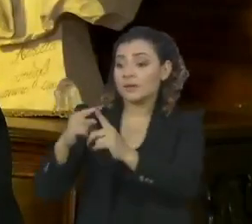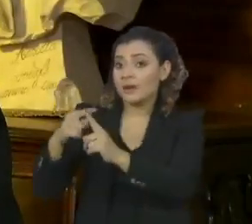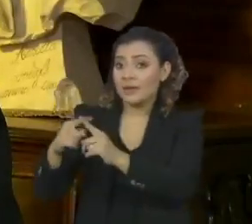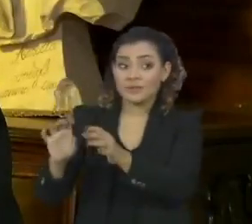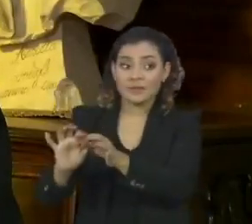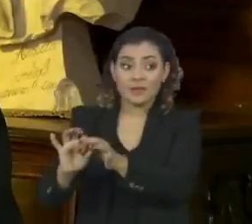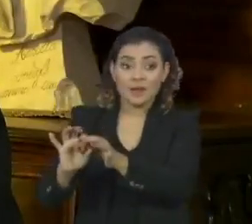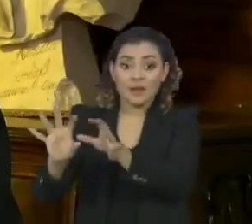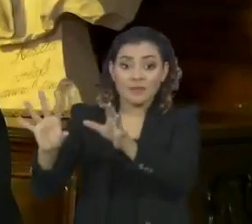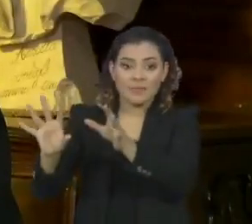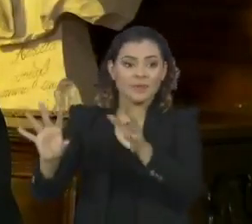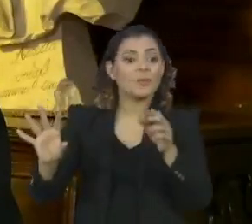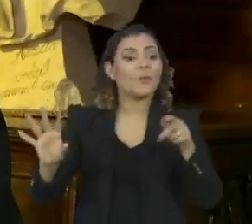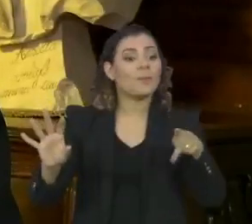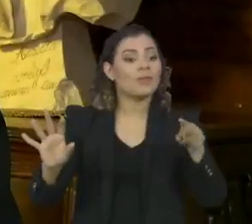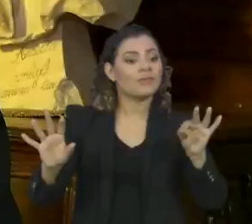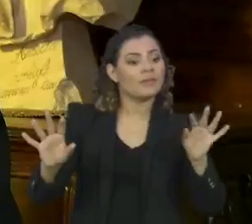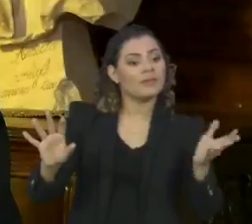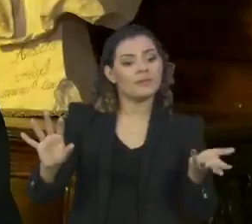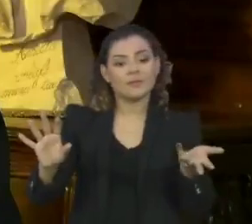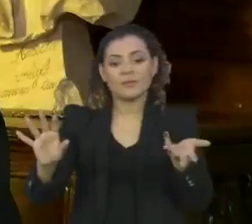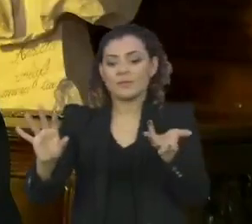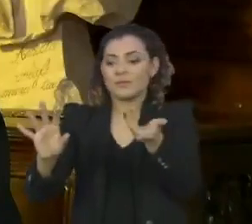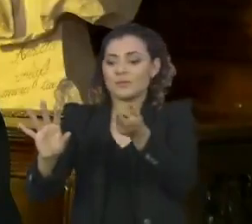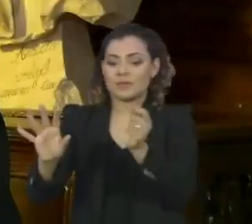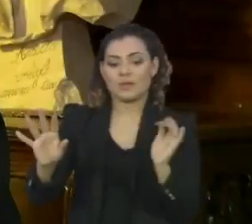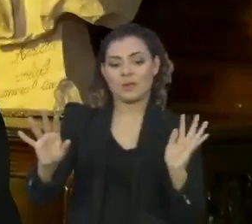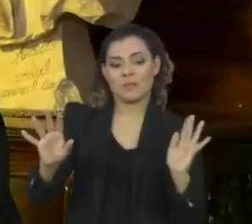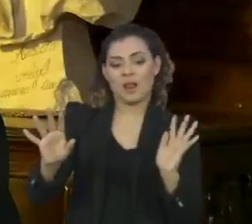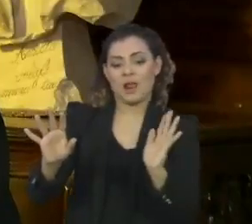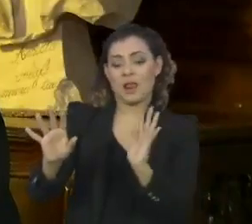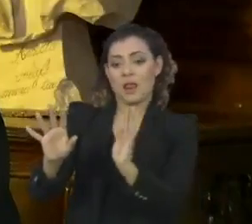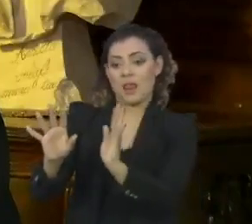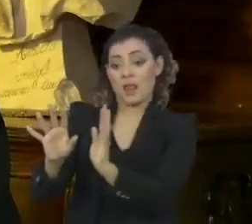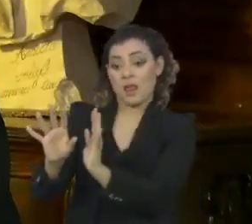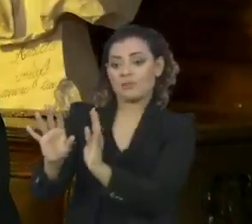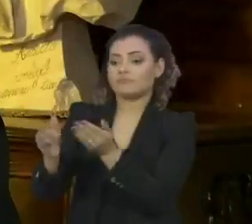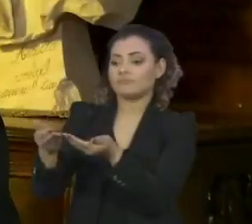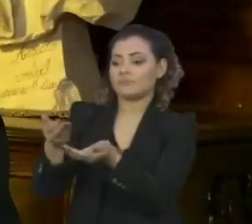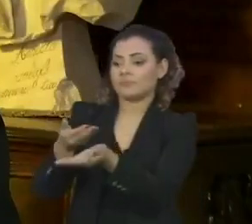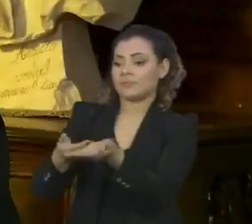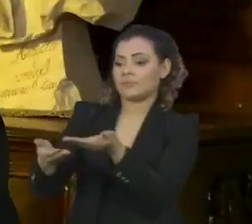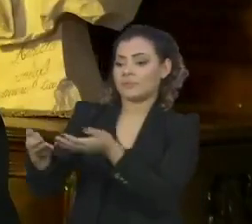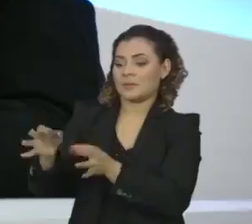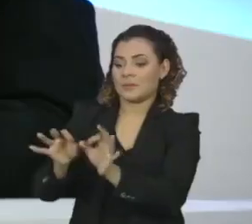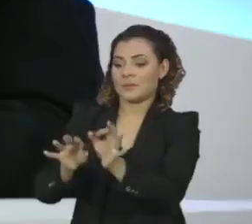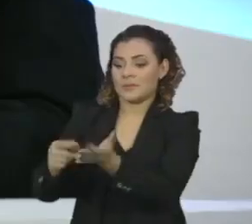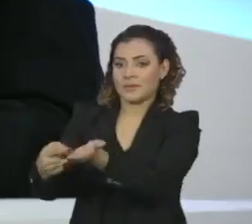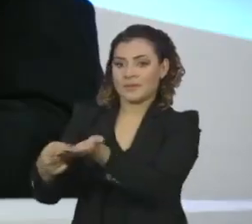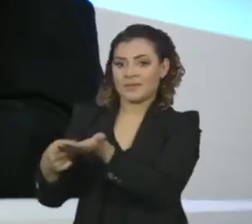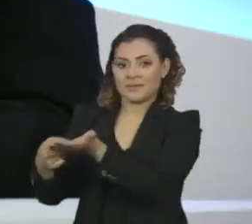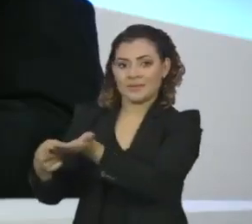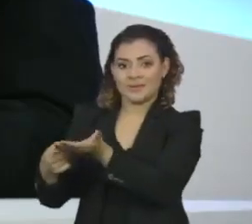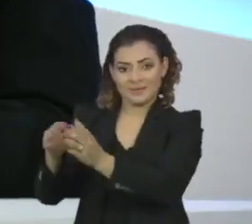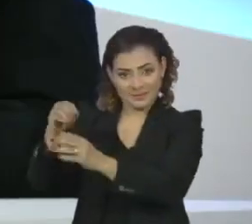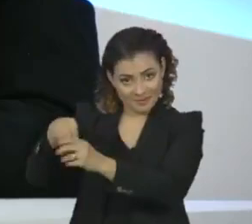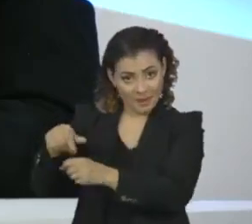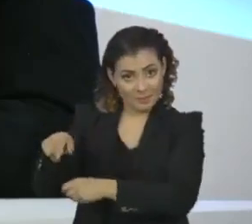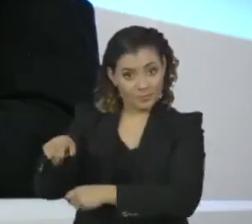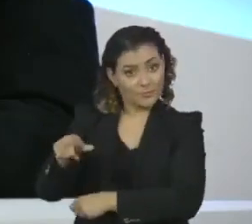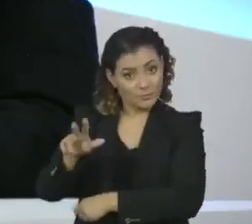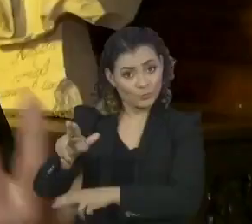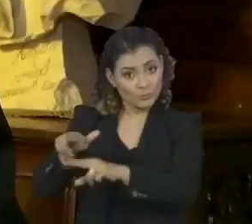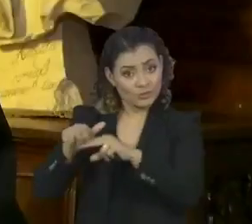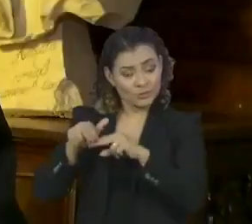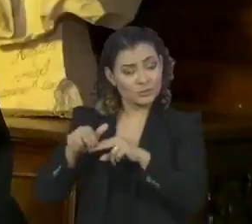eram muitas vezes usados para que grupos começassem a se organizar e foram